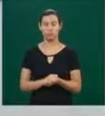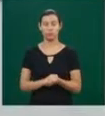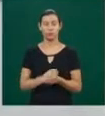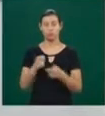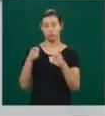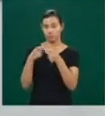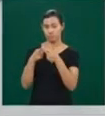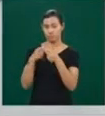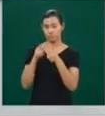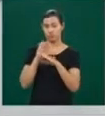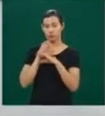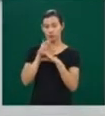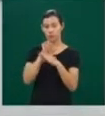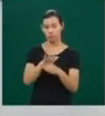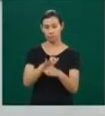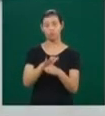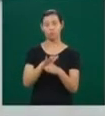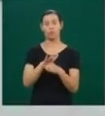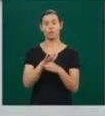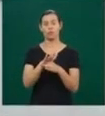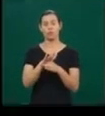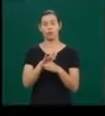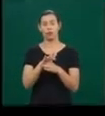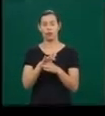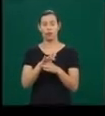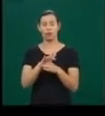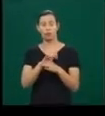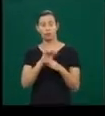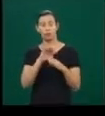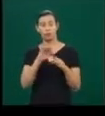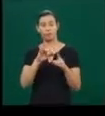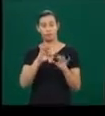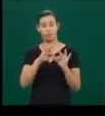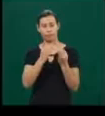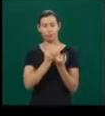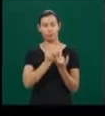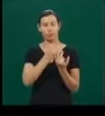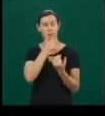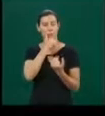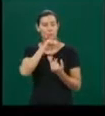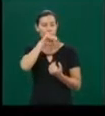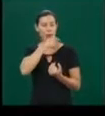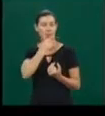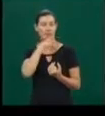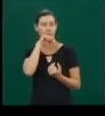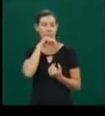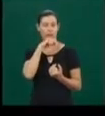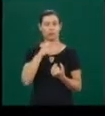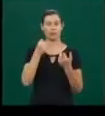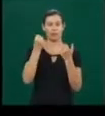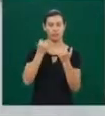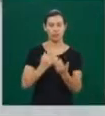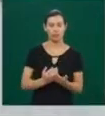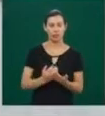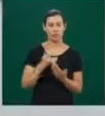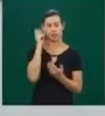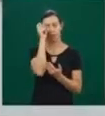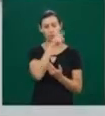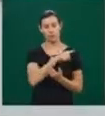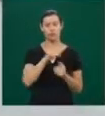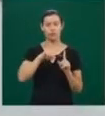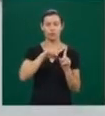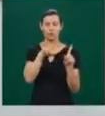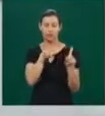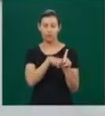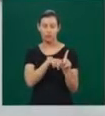pode ajudar a realizar o sonho de ser pai e mãe? Nós vamos falar da dificuldade de engravidar e os possíveis tratamentos. Hoje tem o